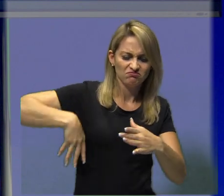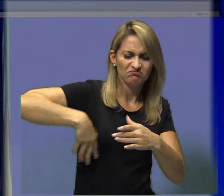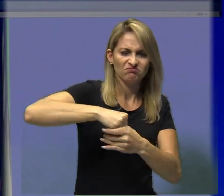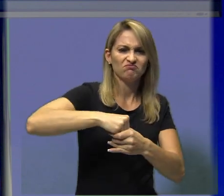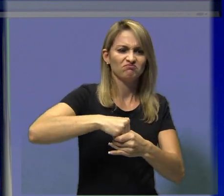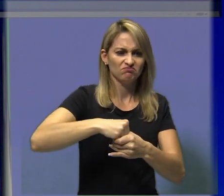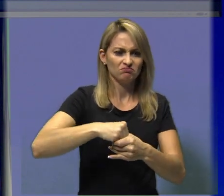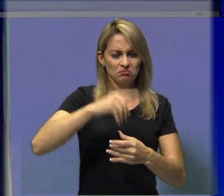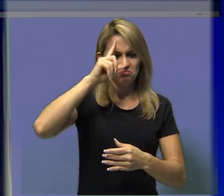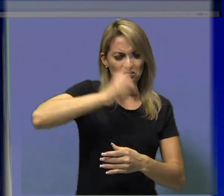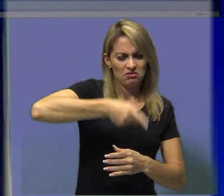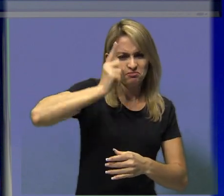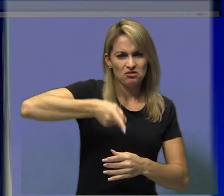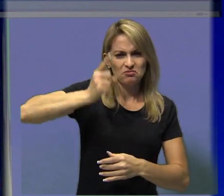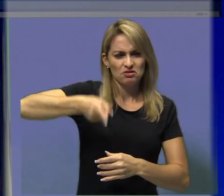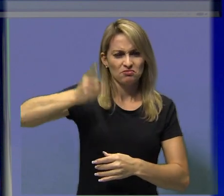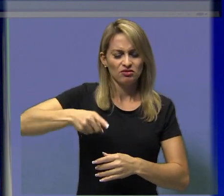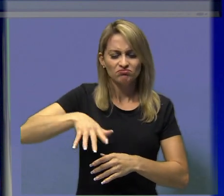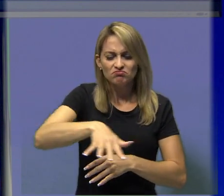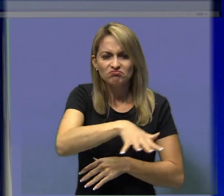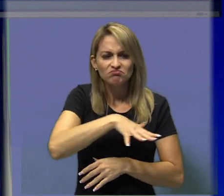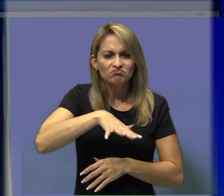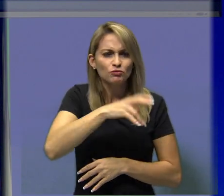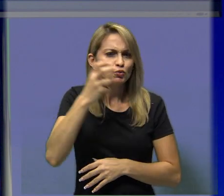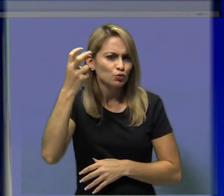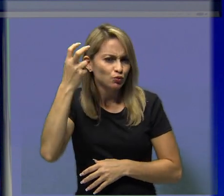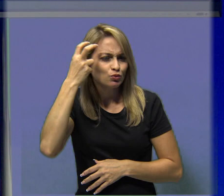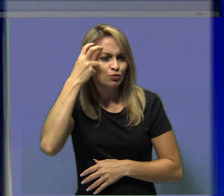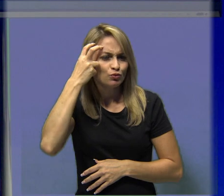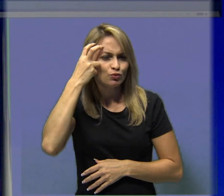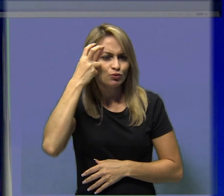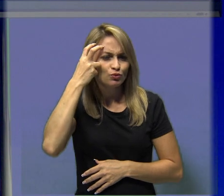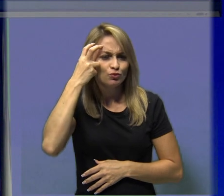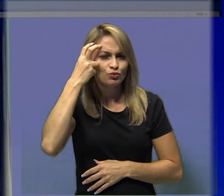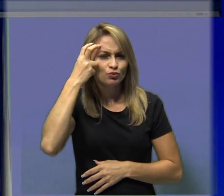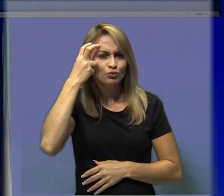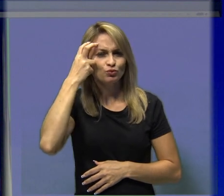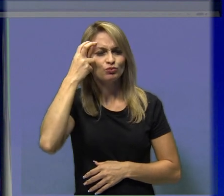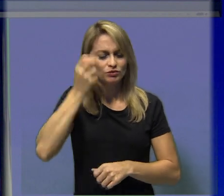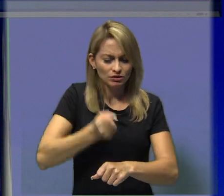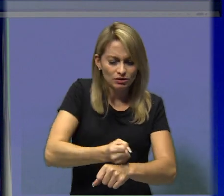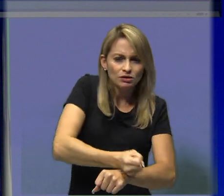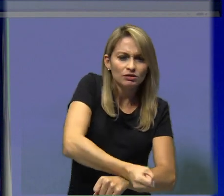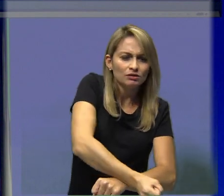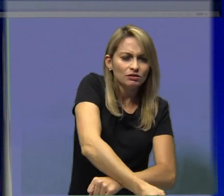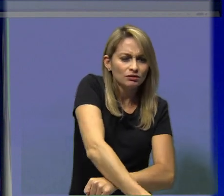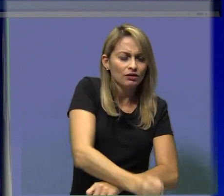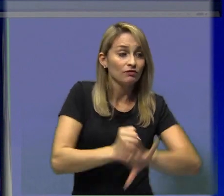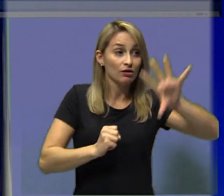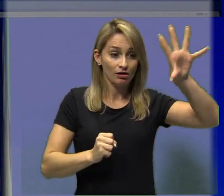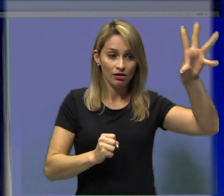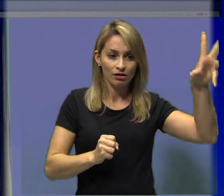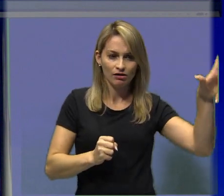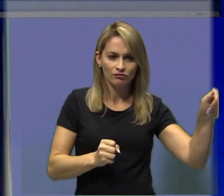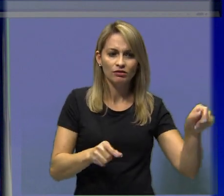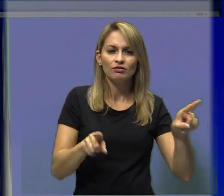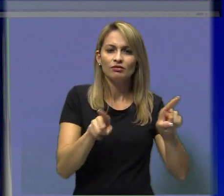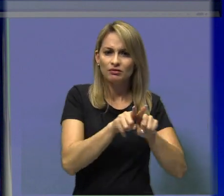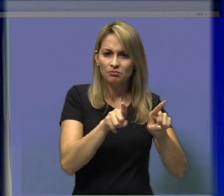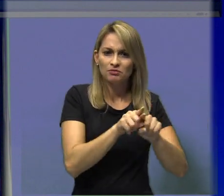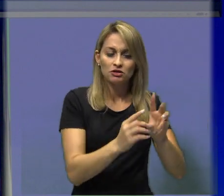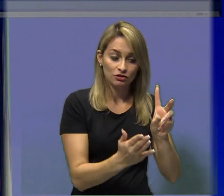e nativas, indígenas, que aqui viviam no Brasil. Só que esses povos e grupos construíram elementos de